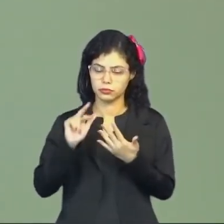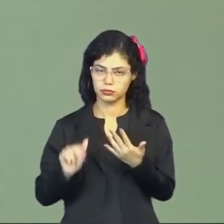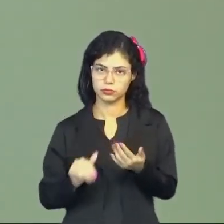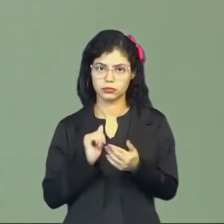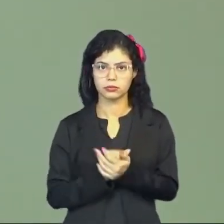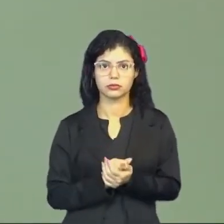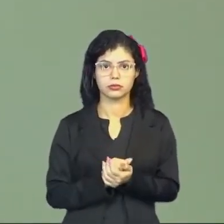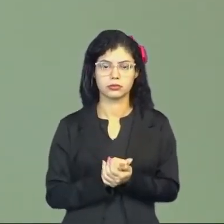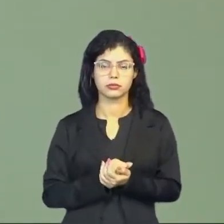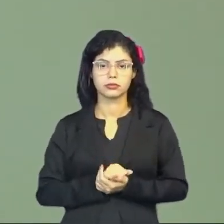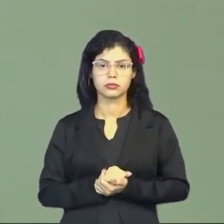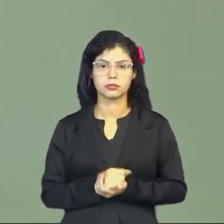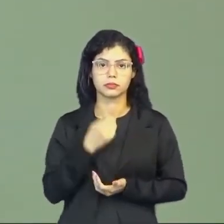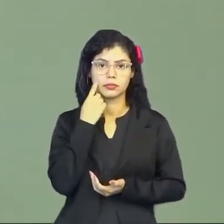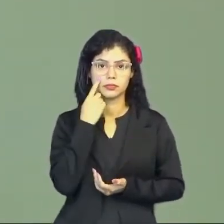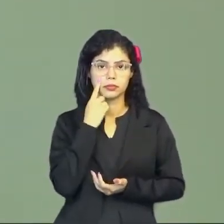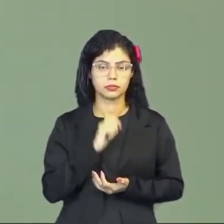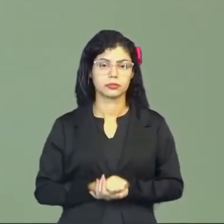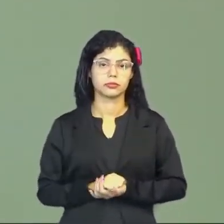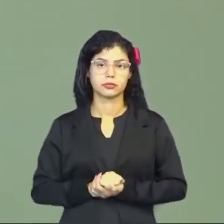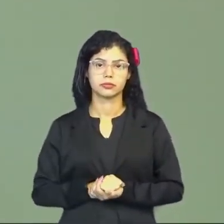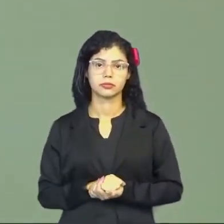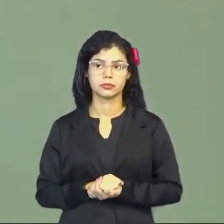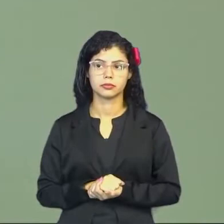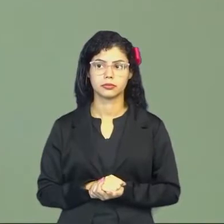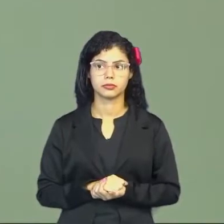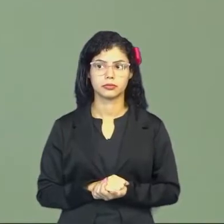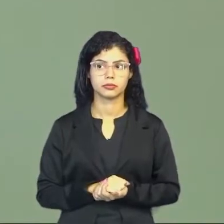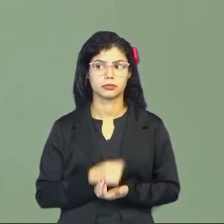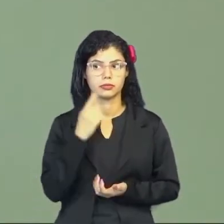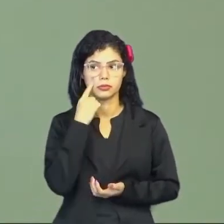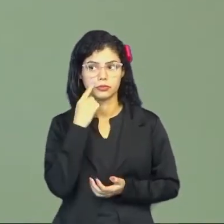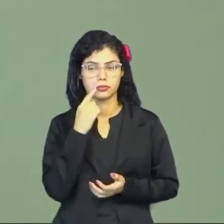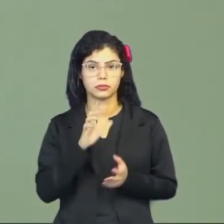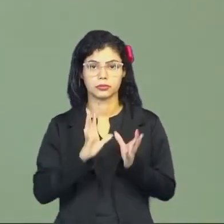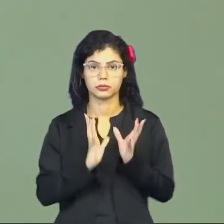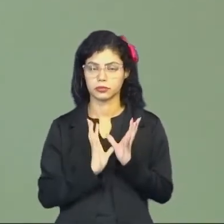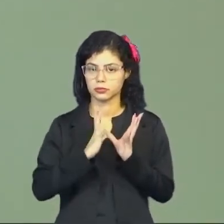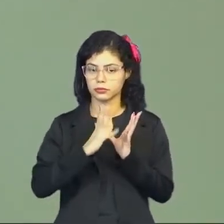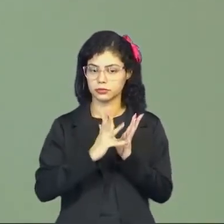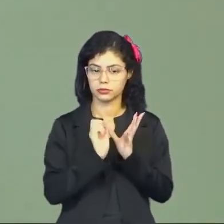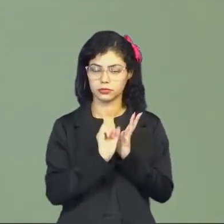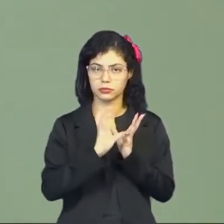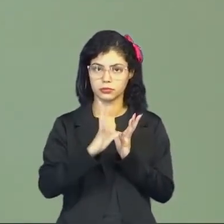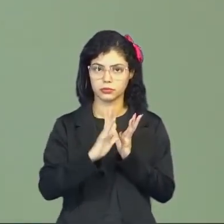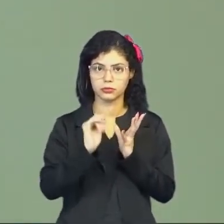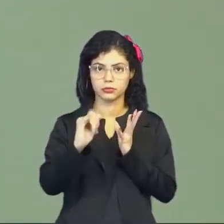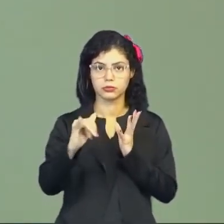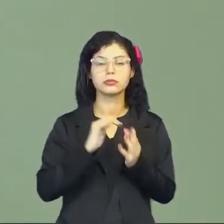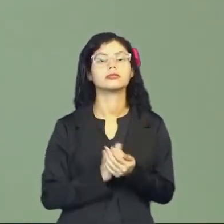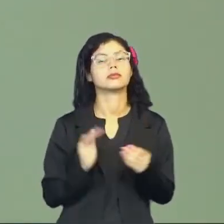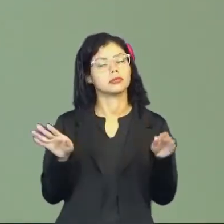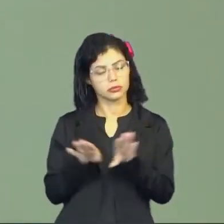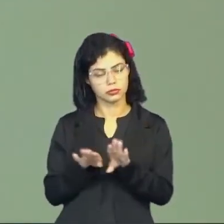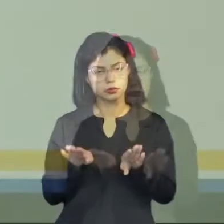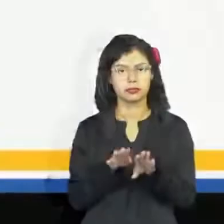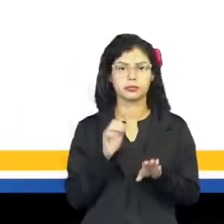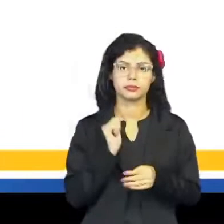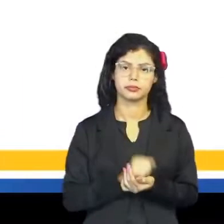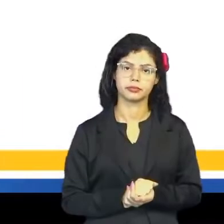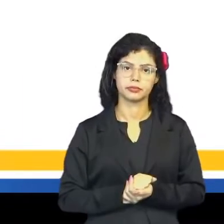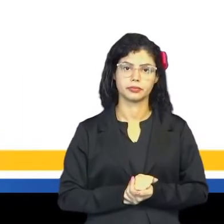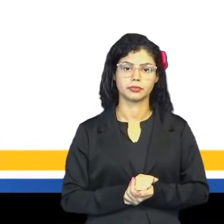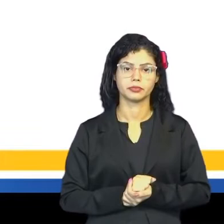extremas. Olha aí como a gente fala do palmo. Então, isso também é uma prova, tá? Então, vamos lá,